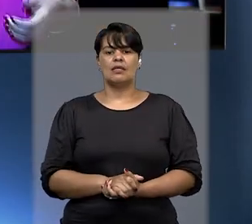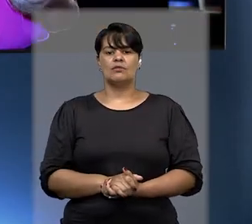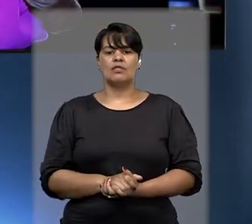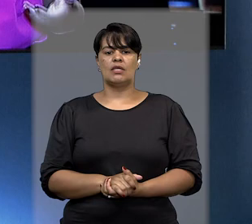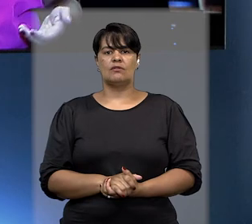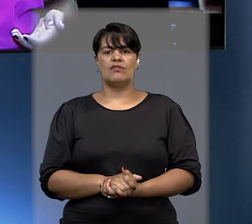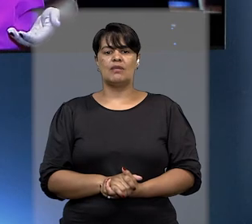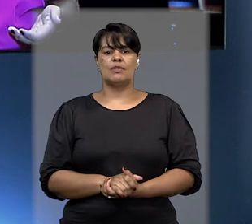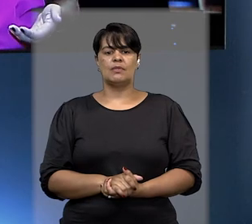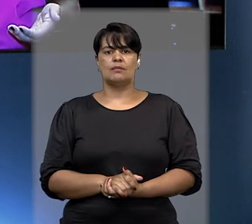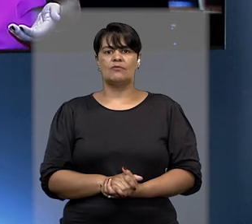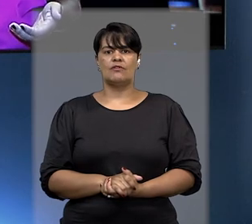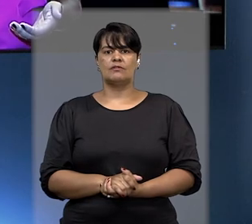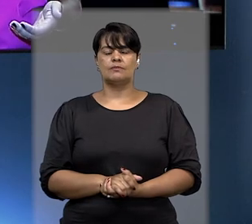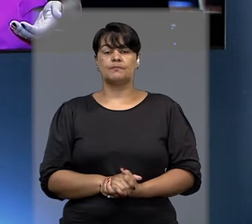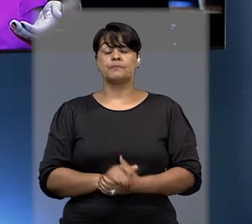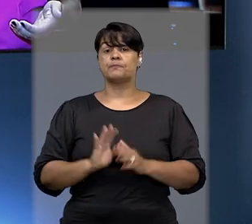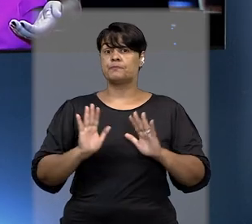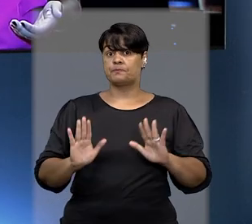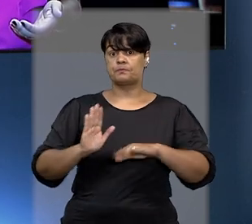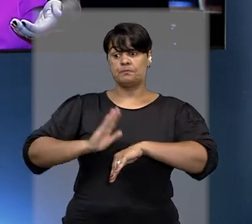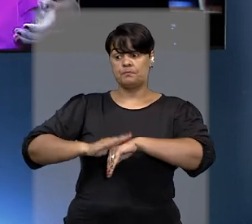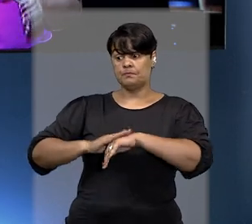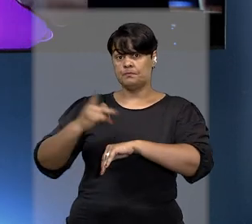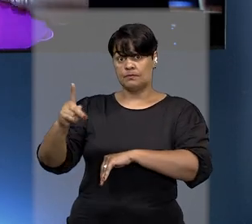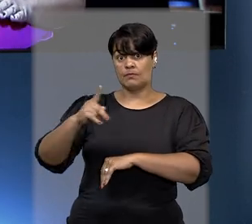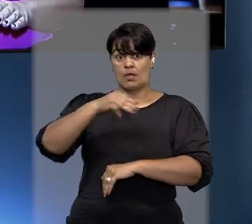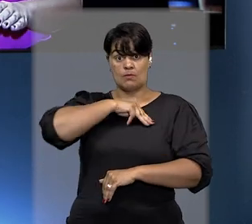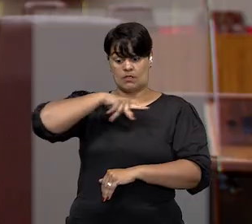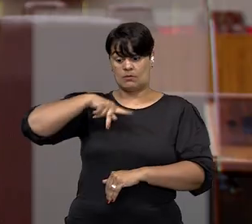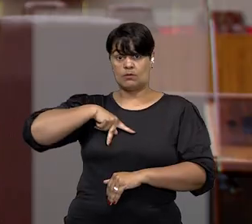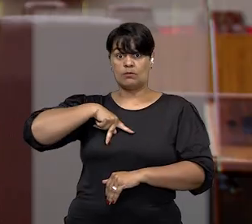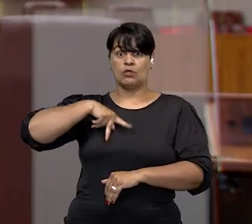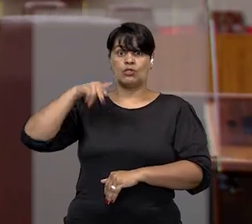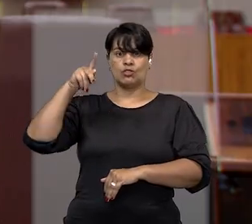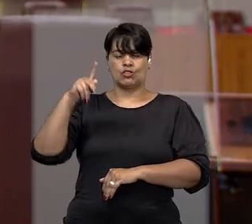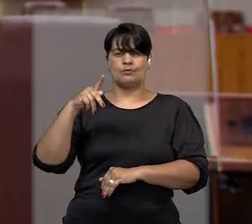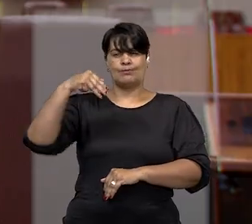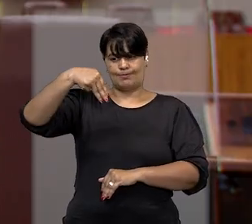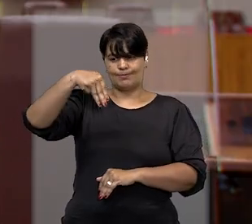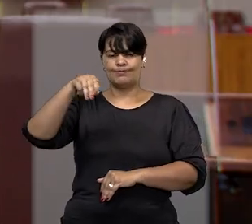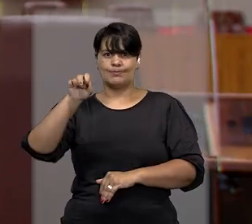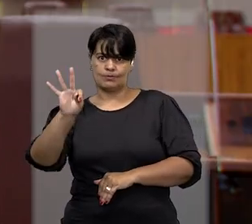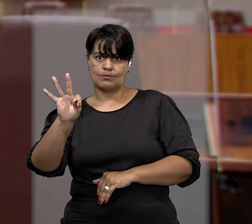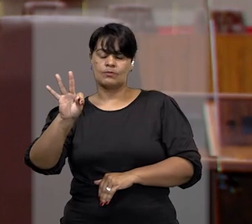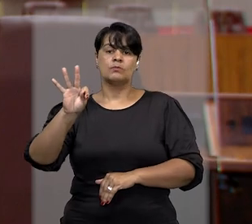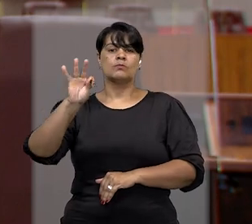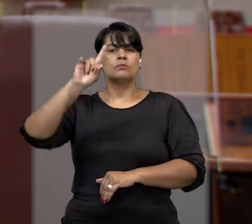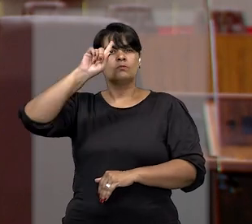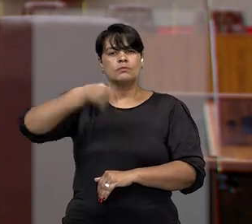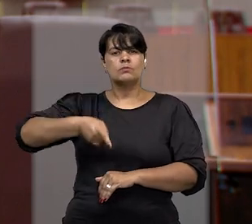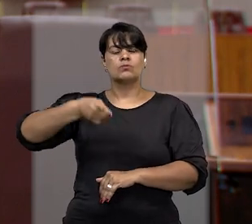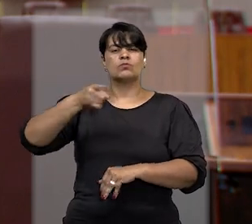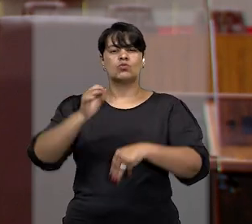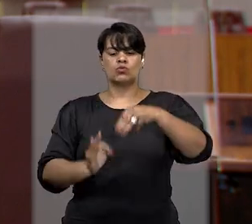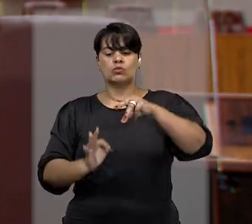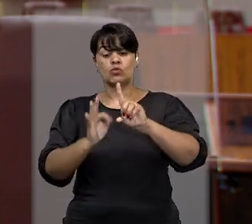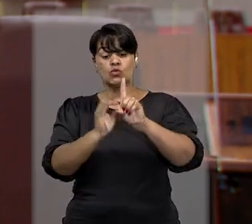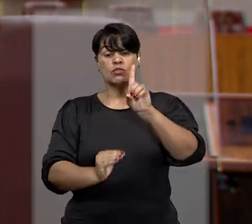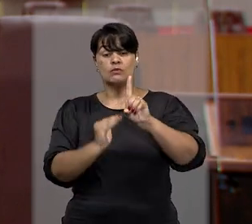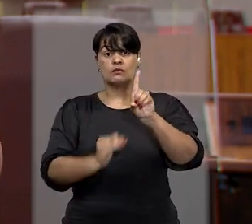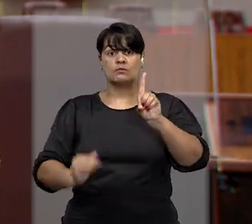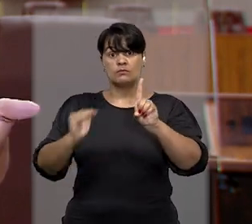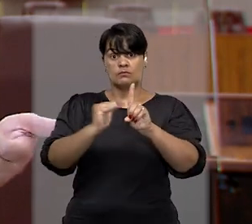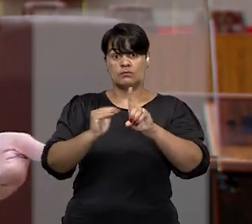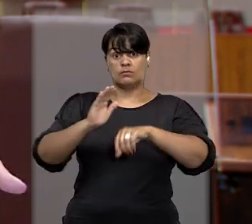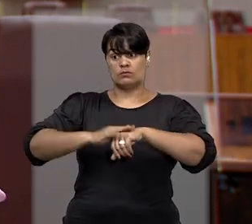A medida solicitada pelo Ministério Público de Mato Grosso foi determinada pelo desembargador relator do pedido no Tribunal de Justiça do